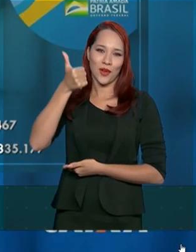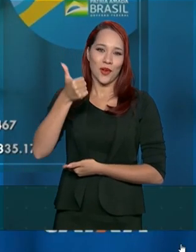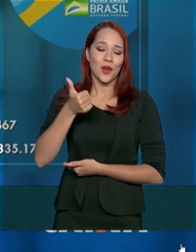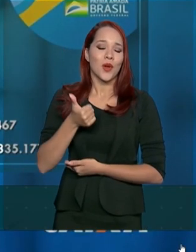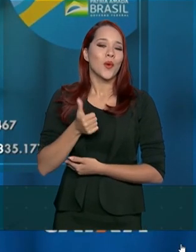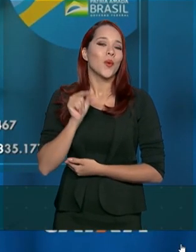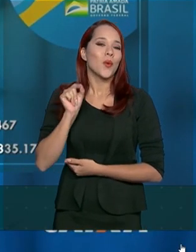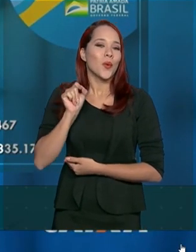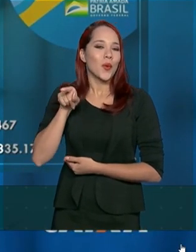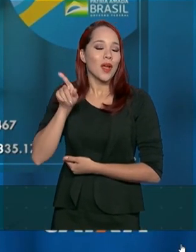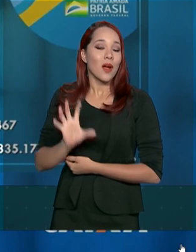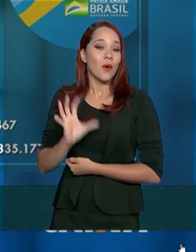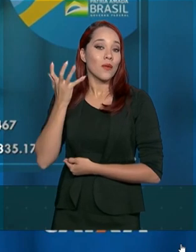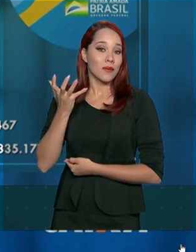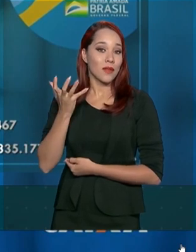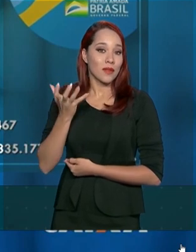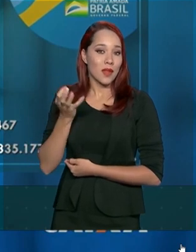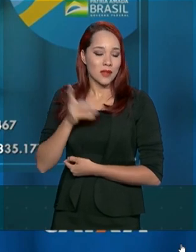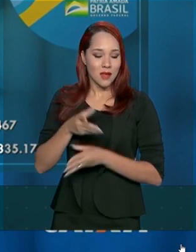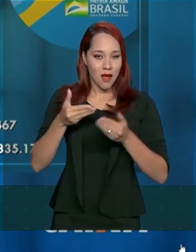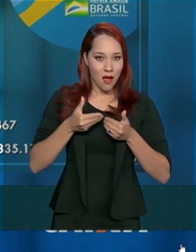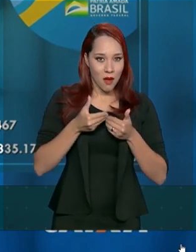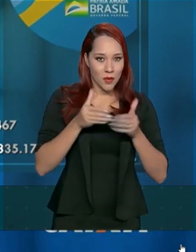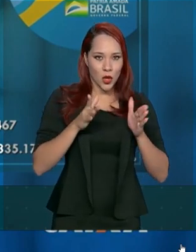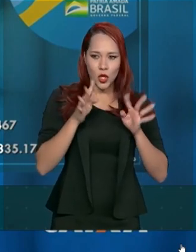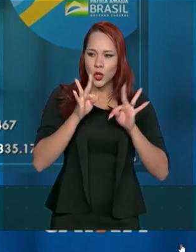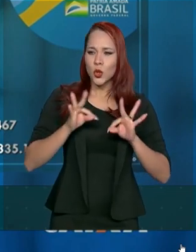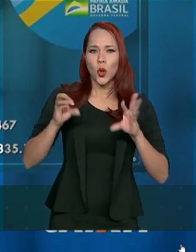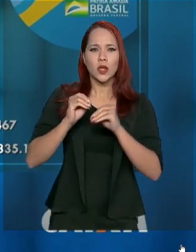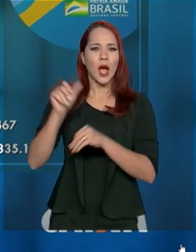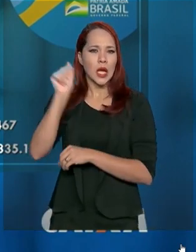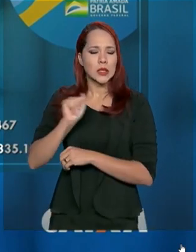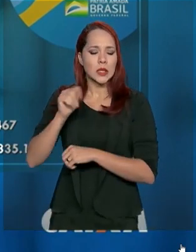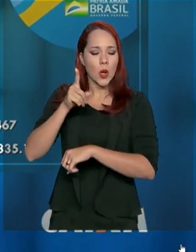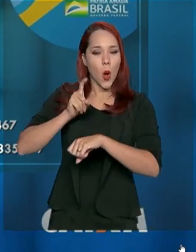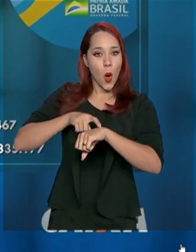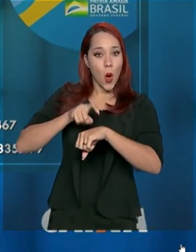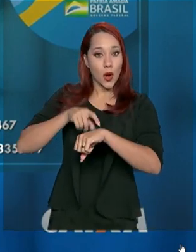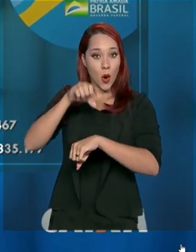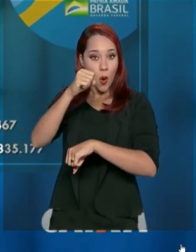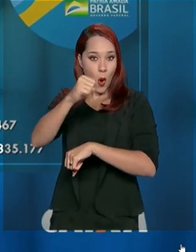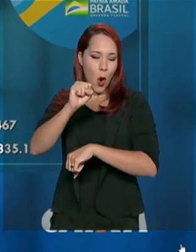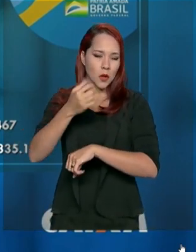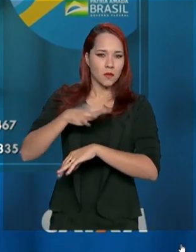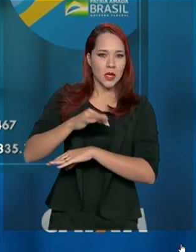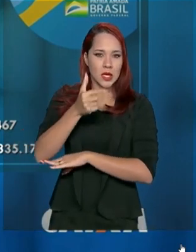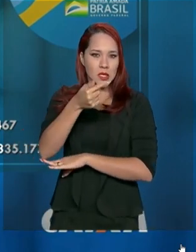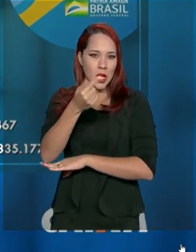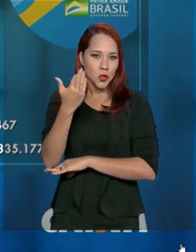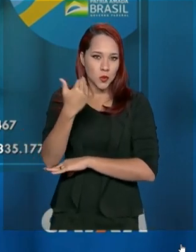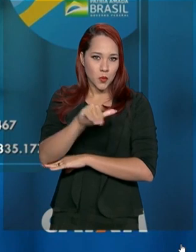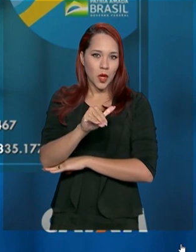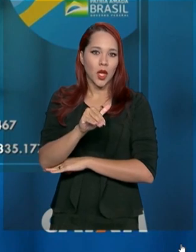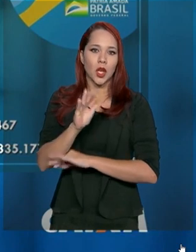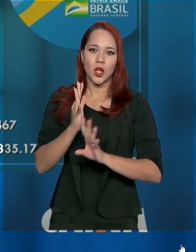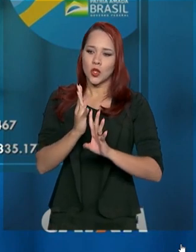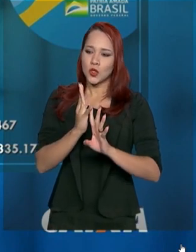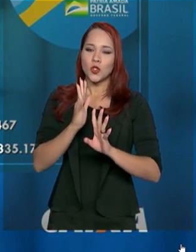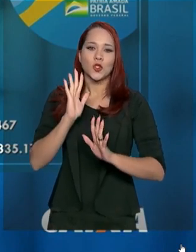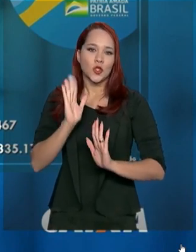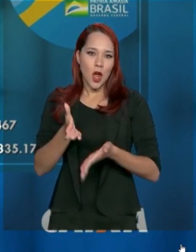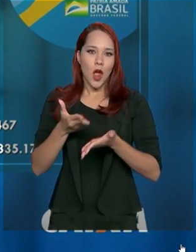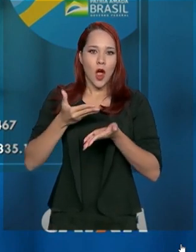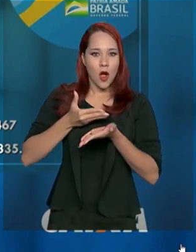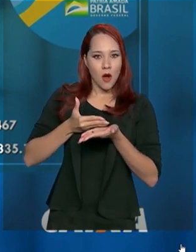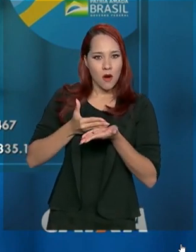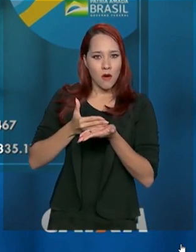acaba acontecendo é, nós abrimos todas as agências às oito, normalmente a partir das sete, sete e meia, nós já começamos